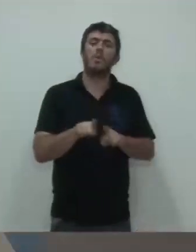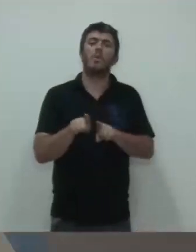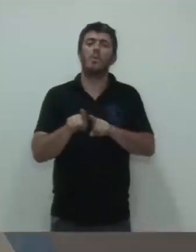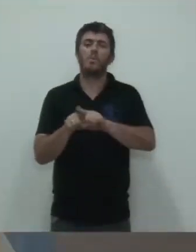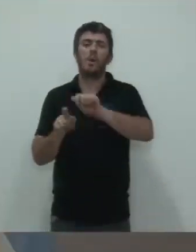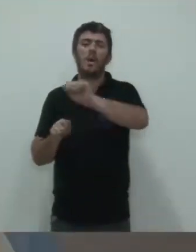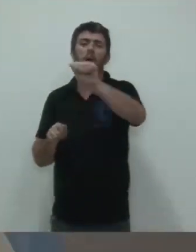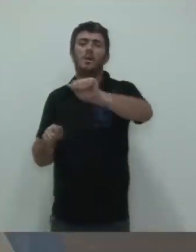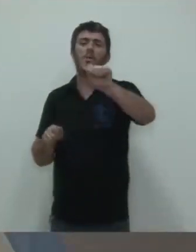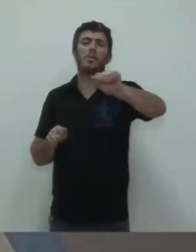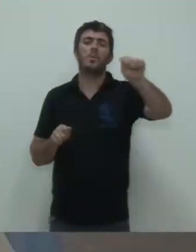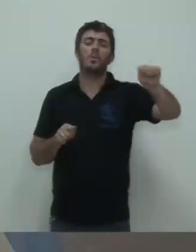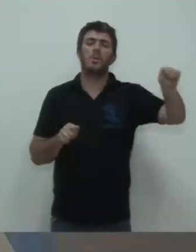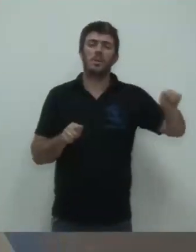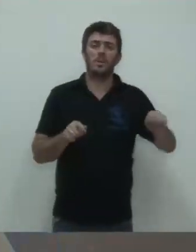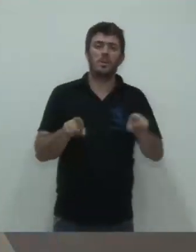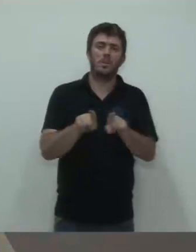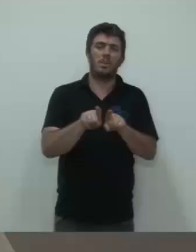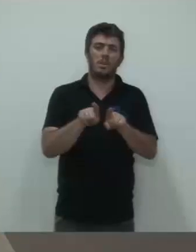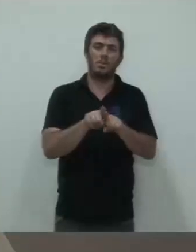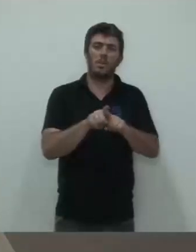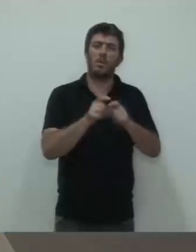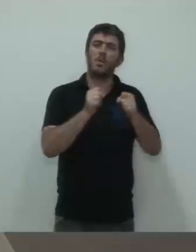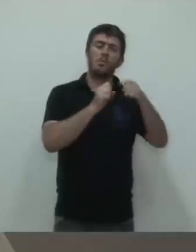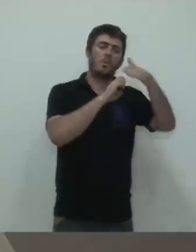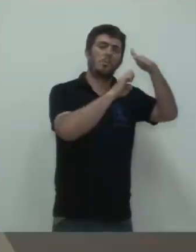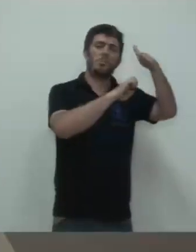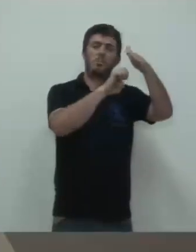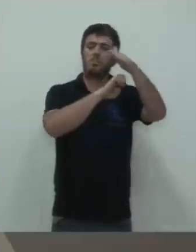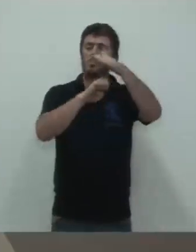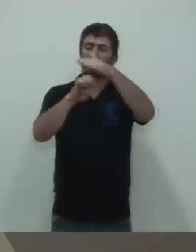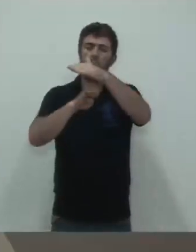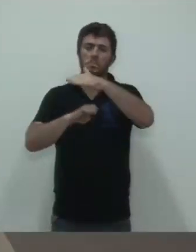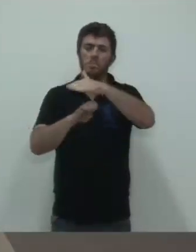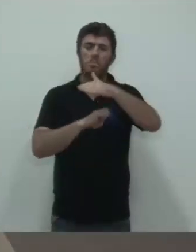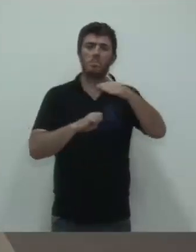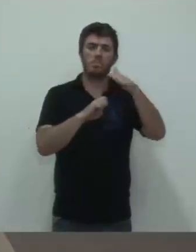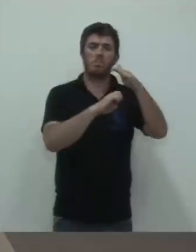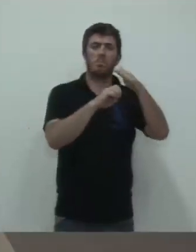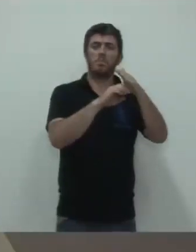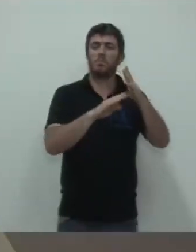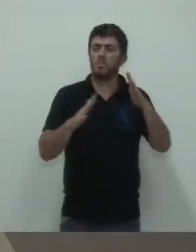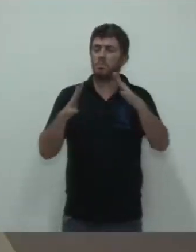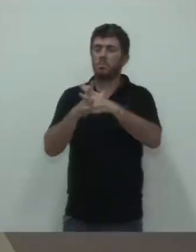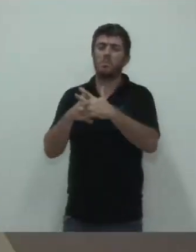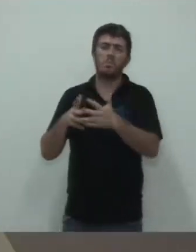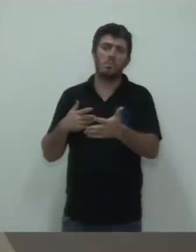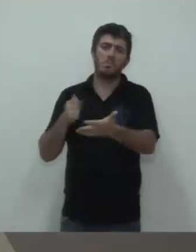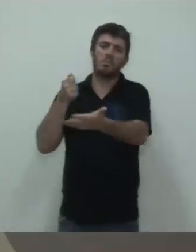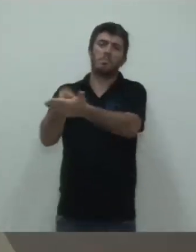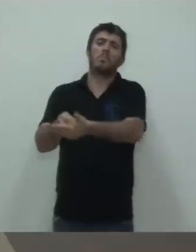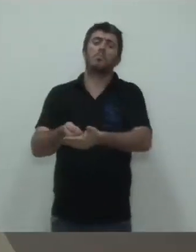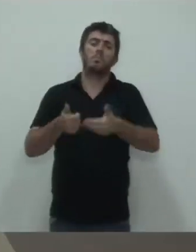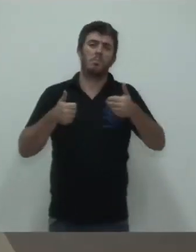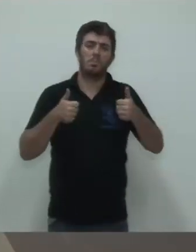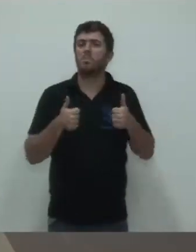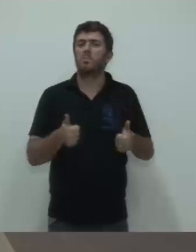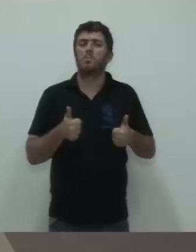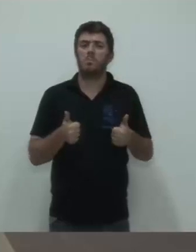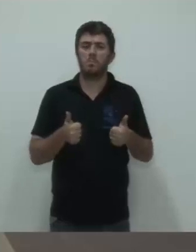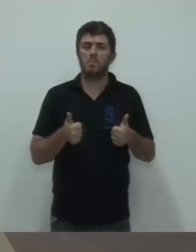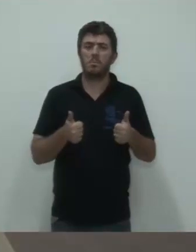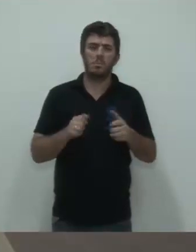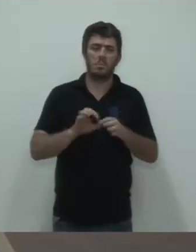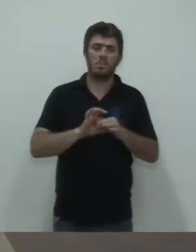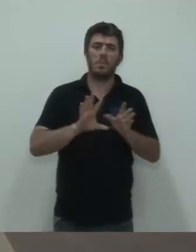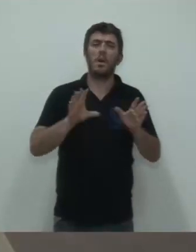município fazem, como qualquer outra empresa, o cidadão, pode ir lá, verificar a agenda do PAC, solicitar uma data, e, de acordo com o que está estabelecido